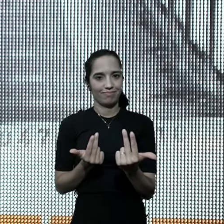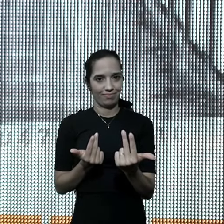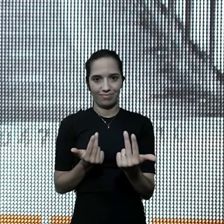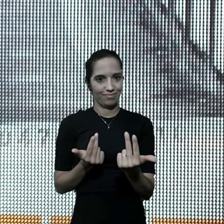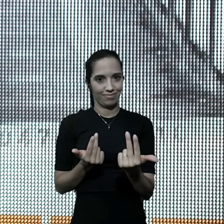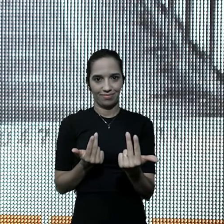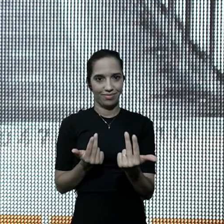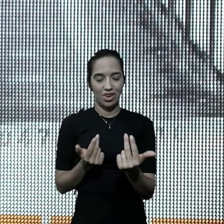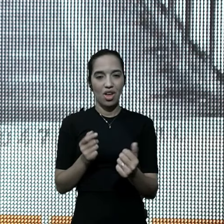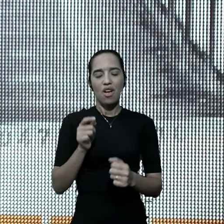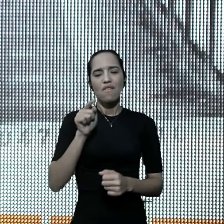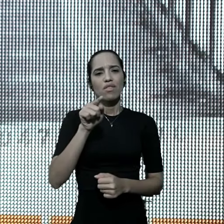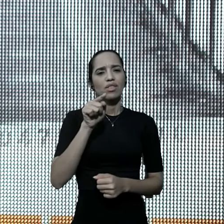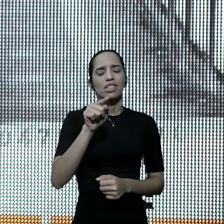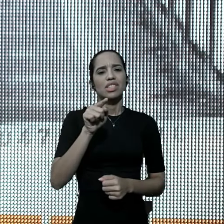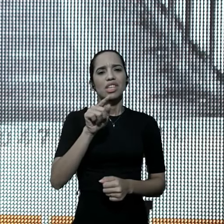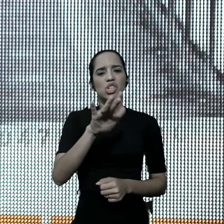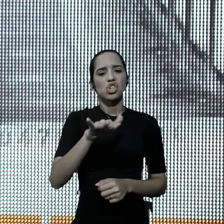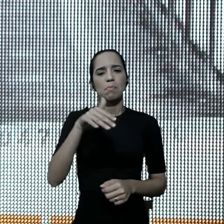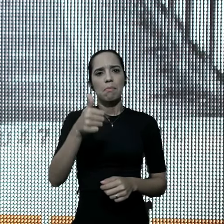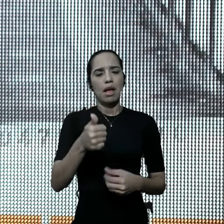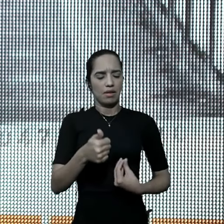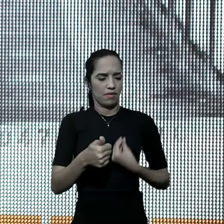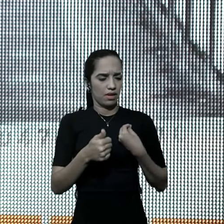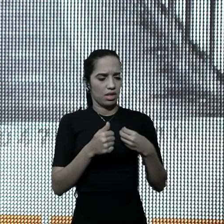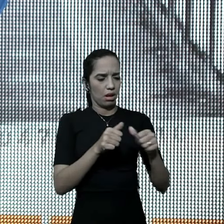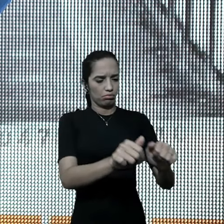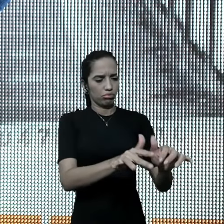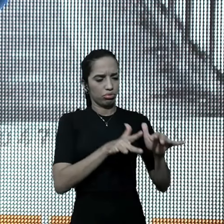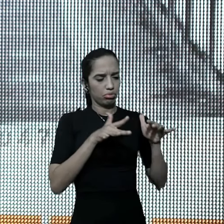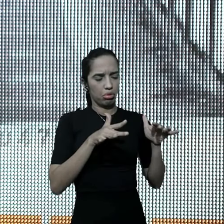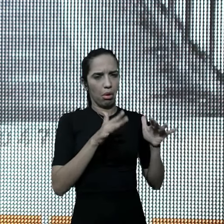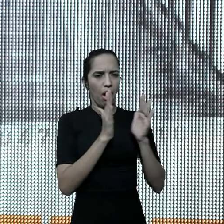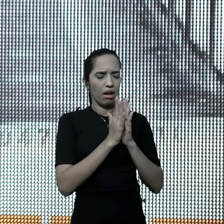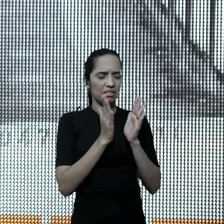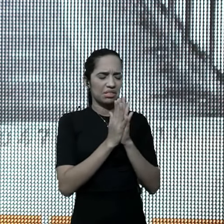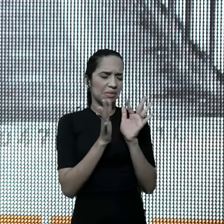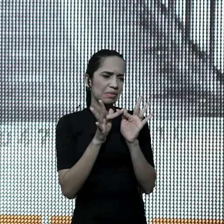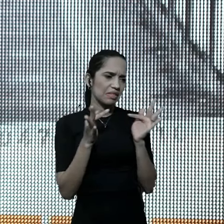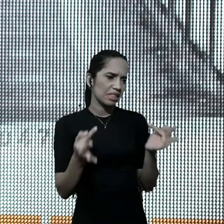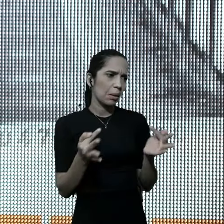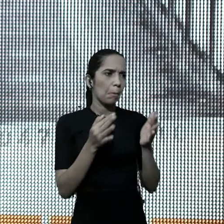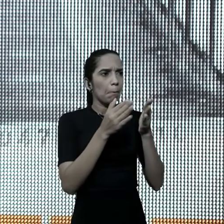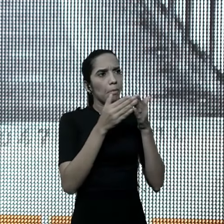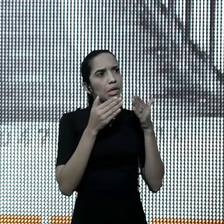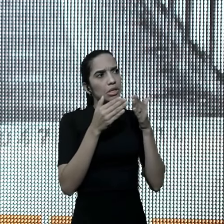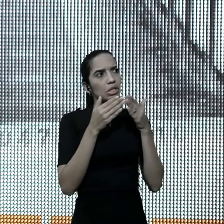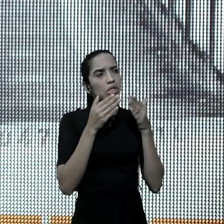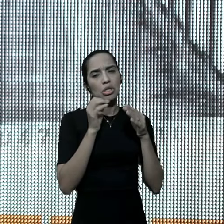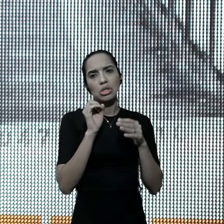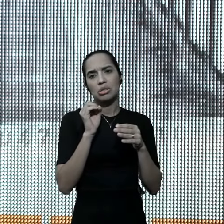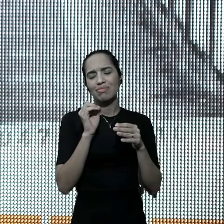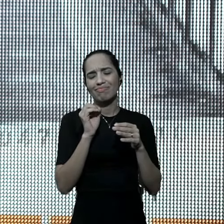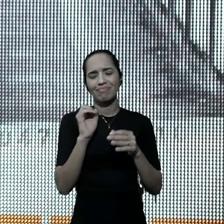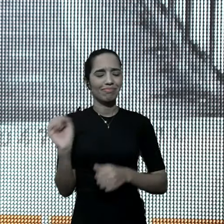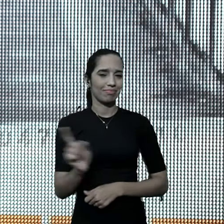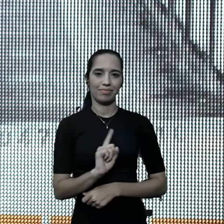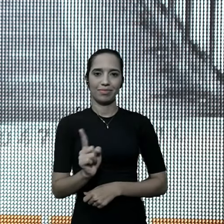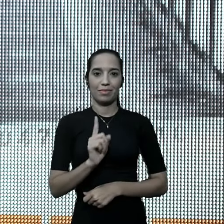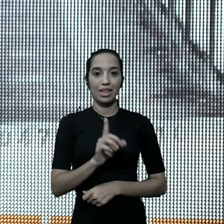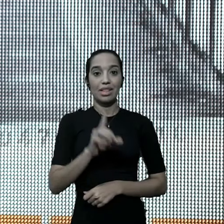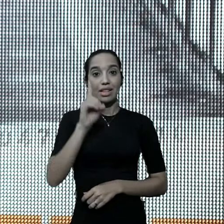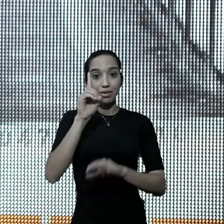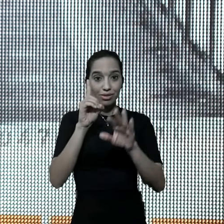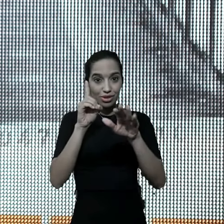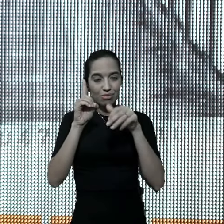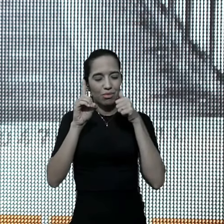você não é, chamado, para estar só na multidão, recebendo uma oraçãozinha, um pedido, uma campanha, Deus te